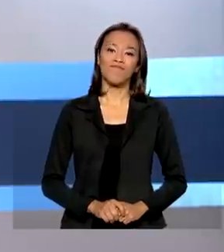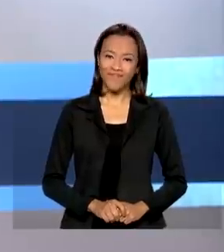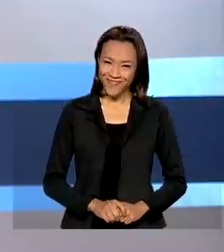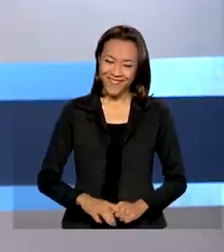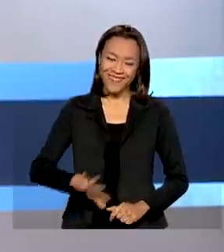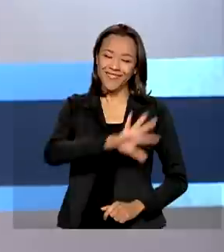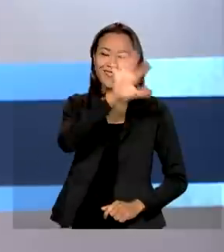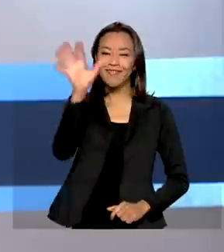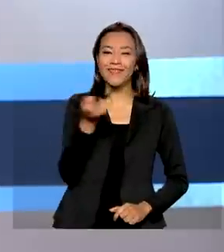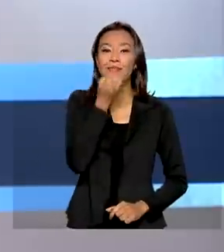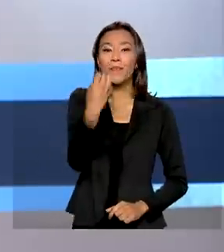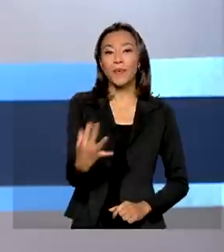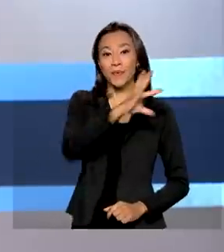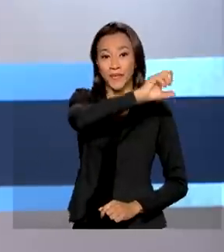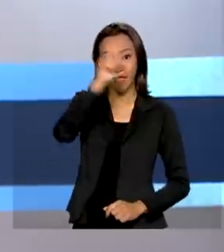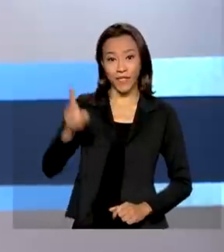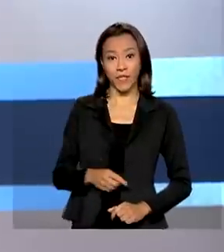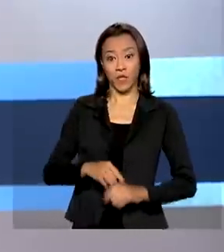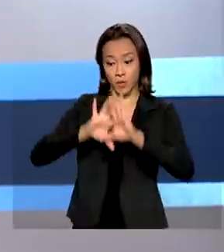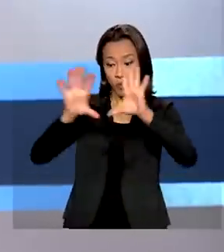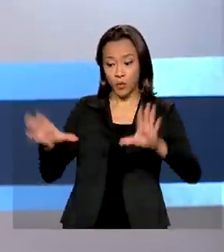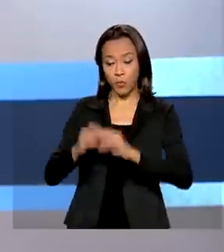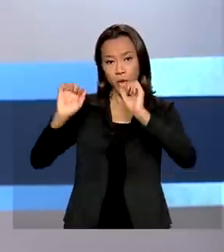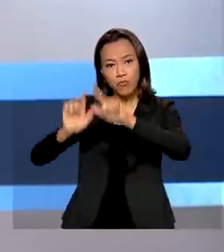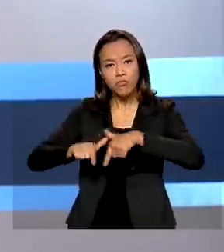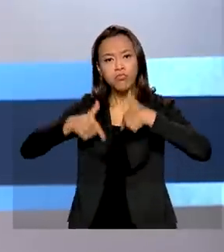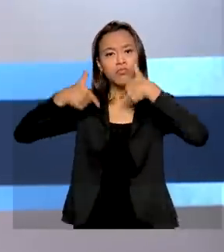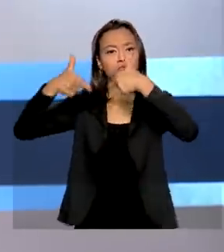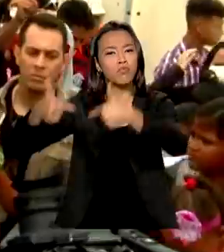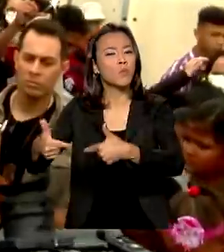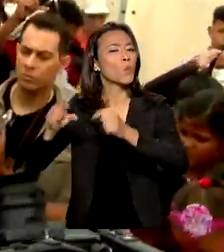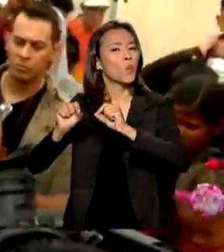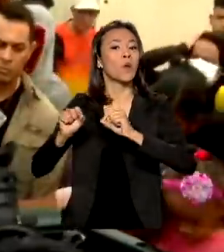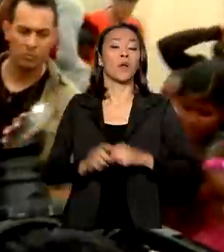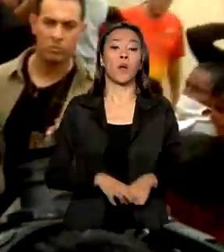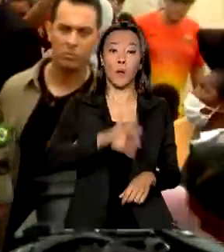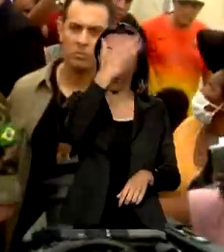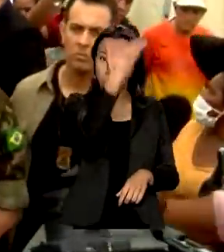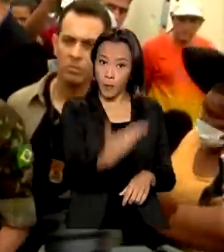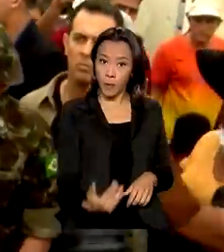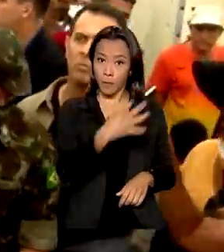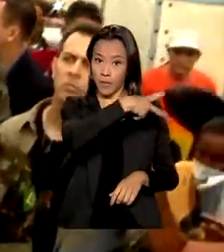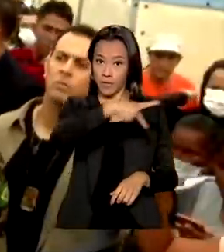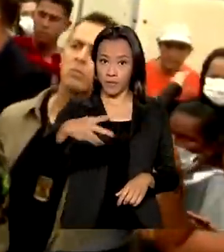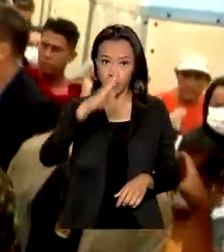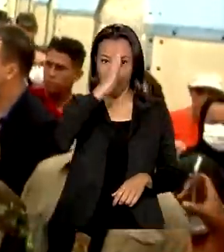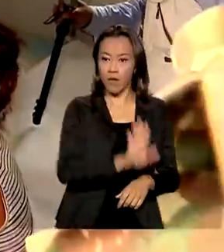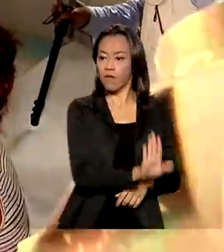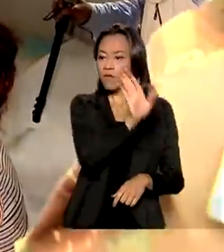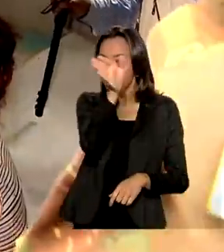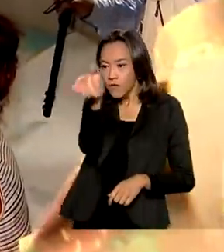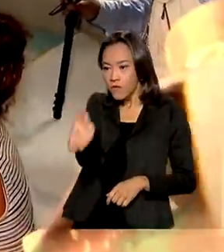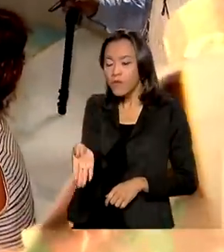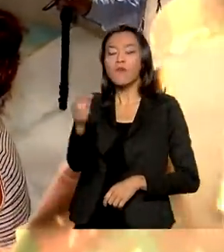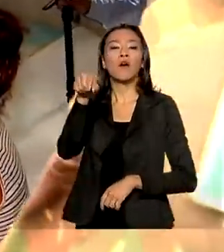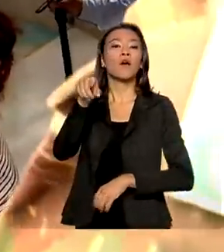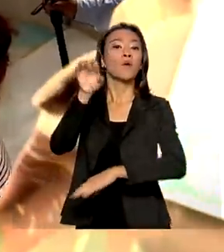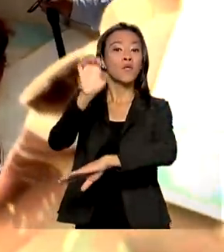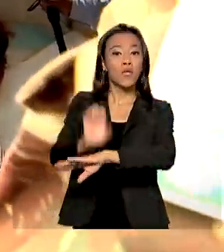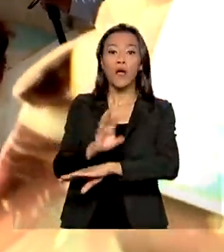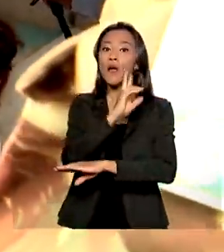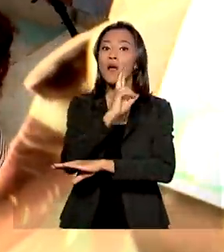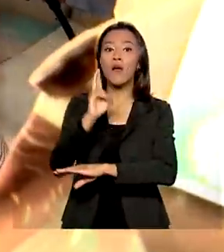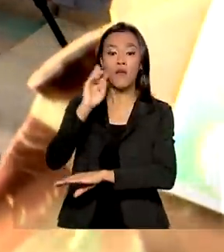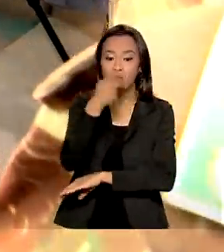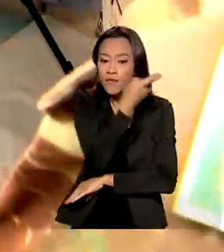Olá, bom dia. Operação acolhida. Presidente Jair Bolsonaro vai a Roraima visitar abrigo para famílias